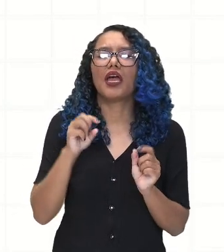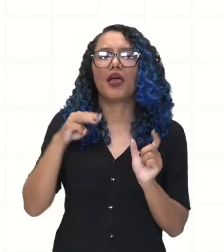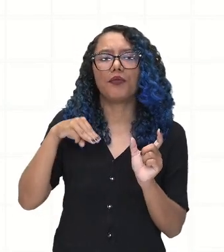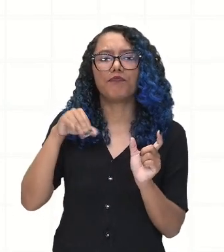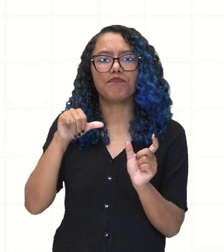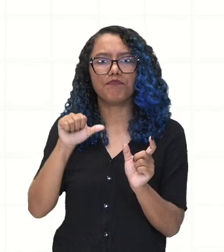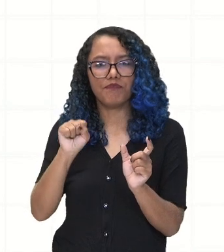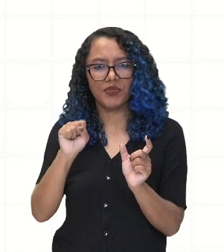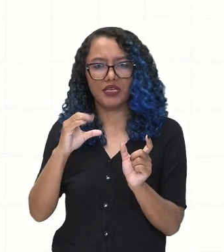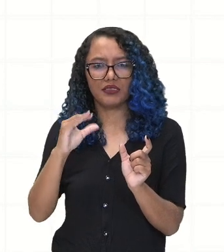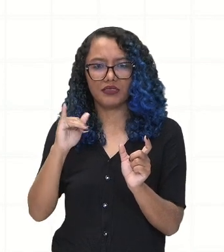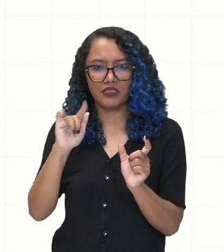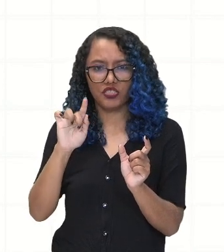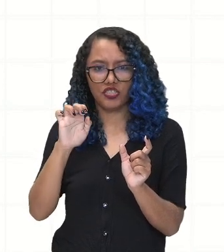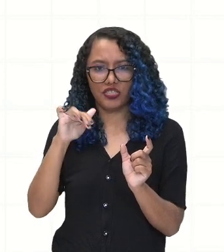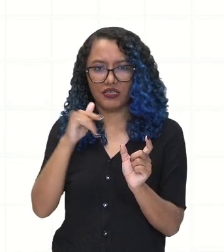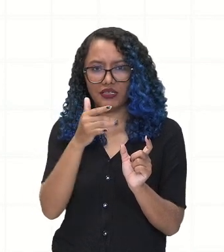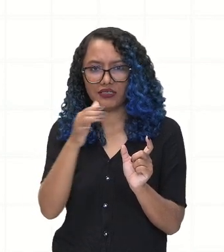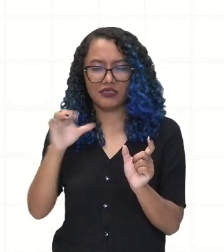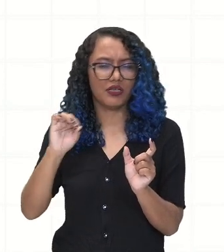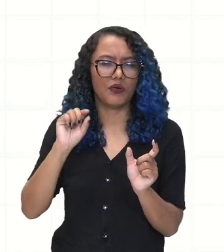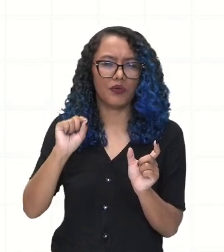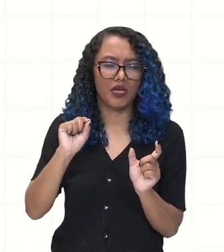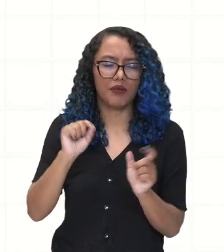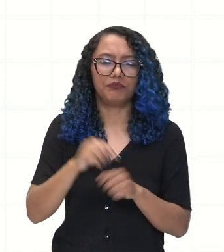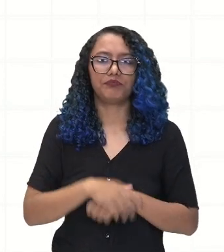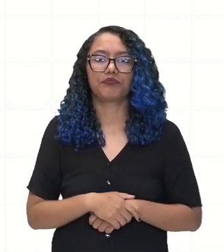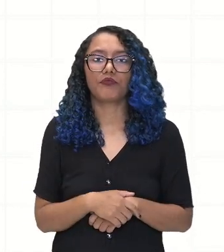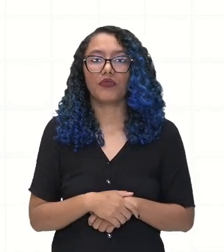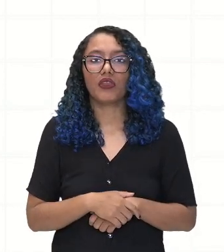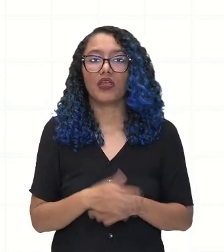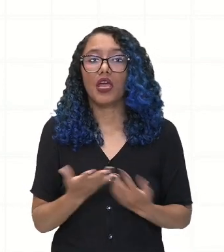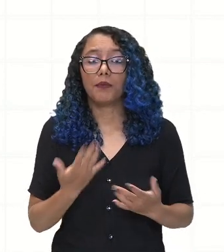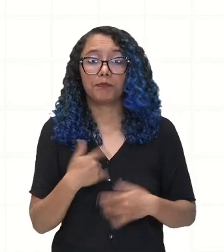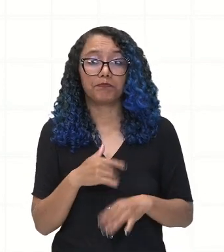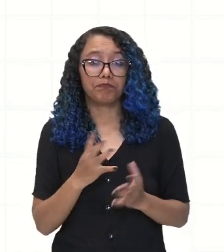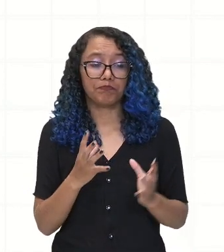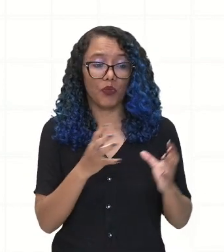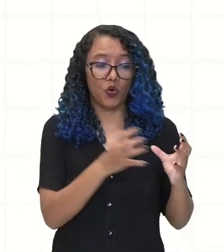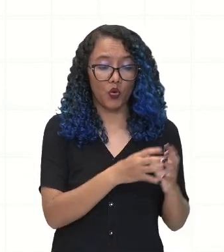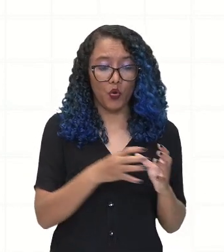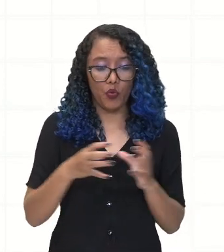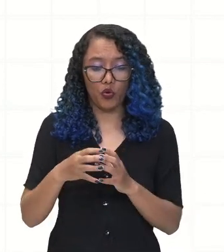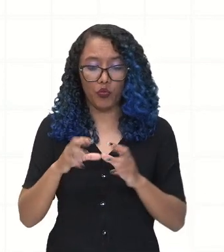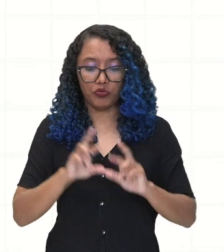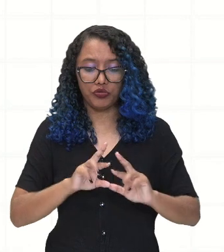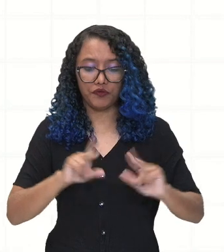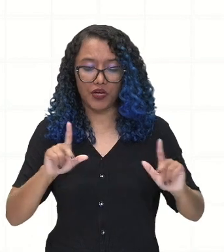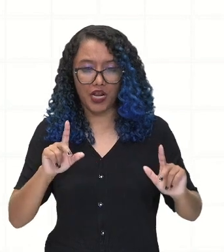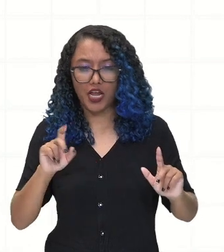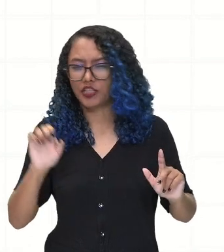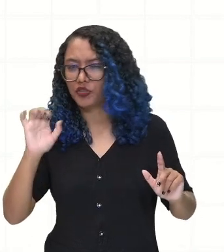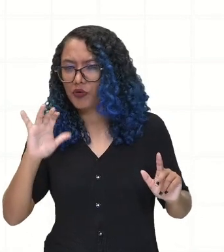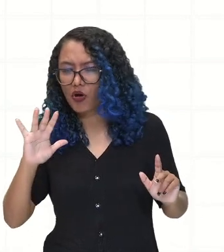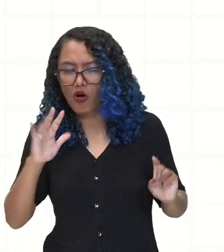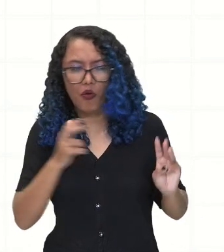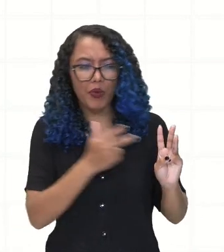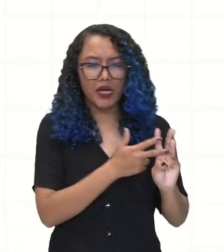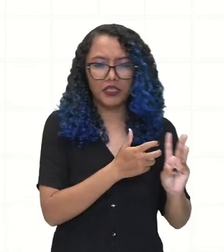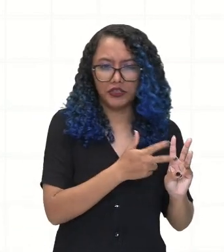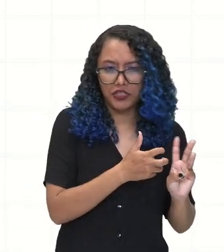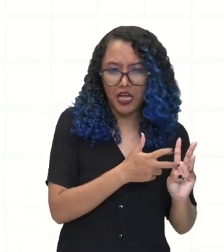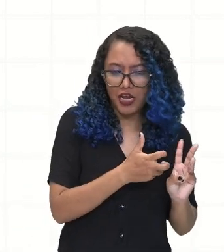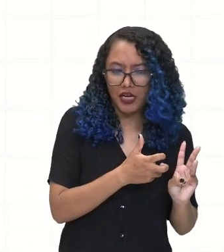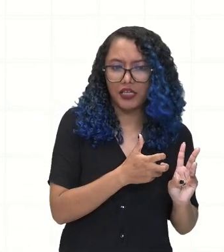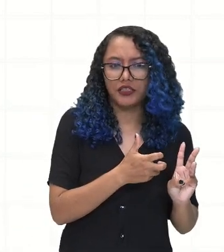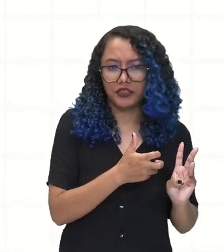Justamente, pessoas ali de grupos diferenciados, como os colonos europeus e indígenas que vão